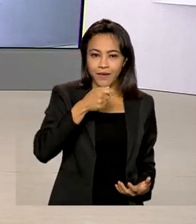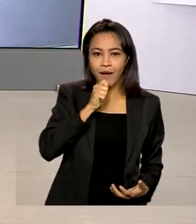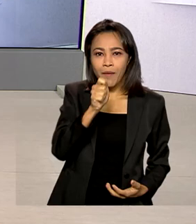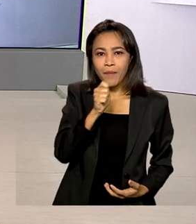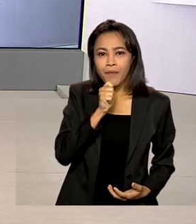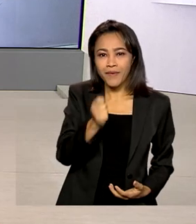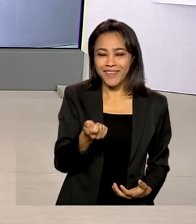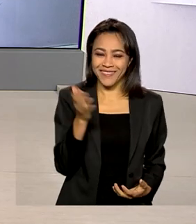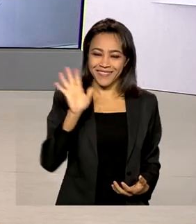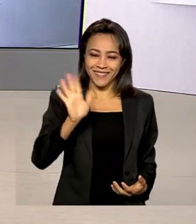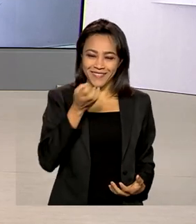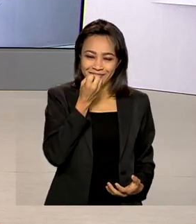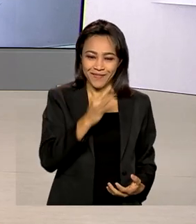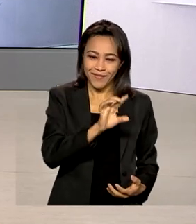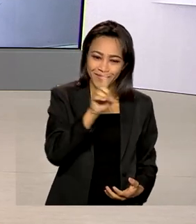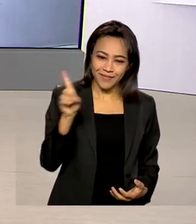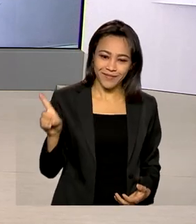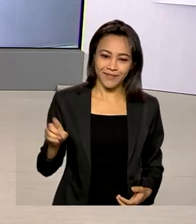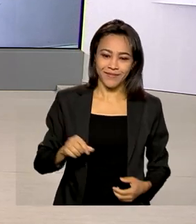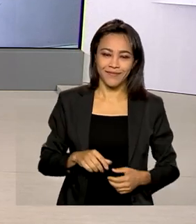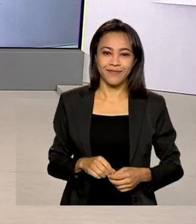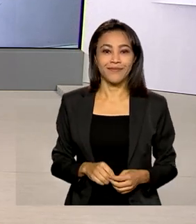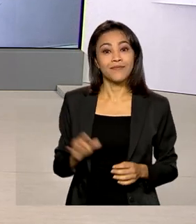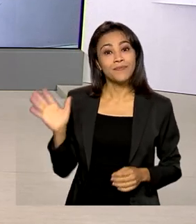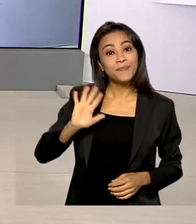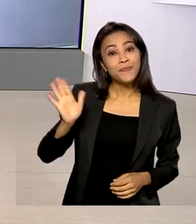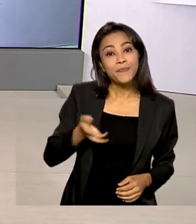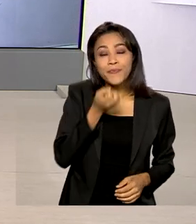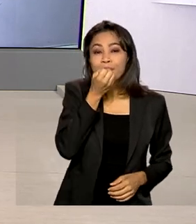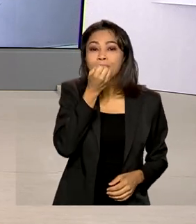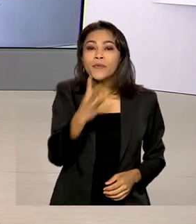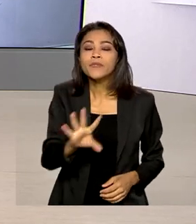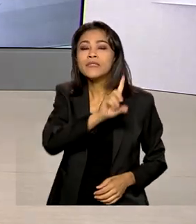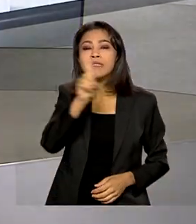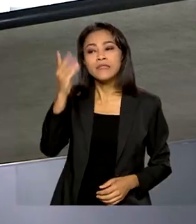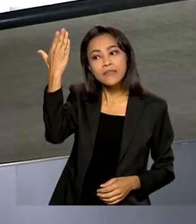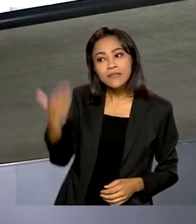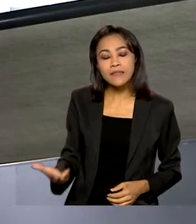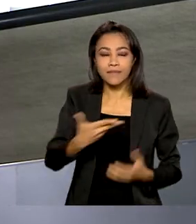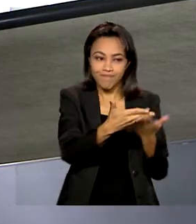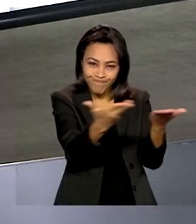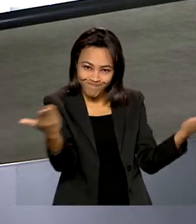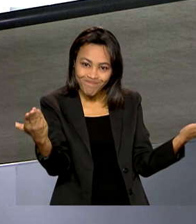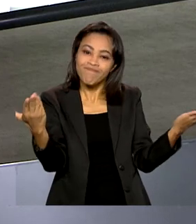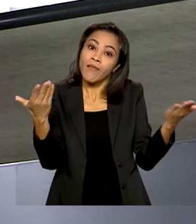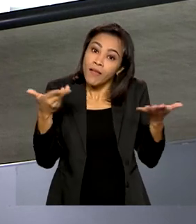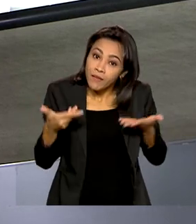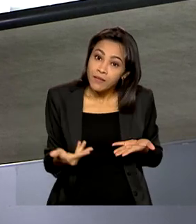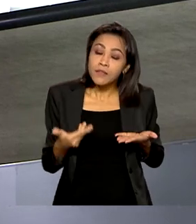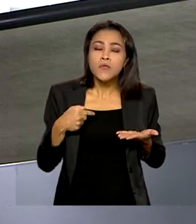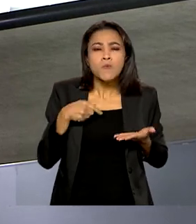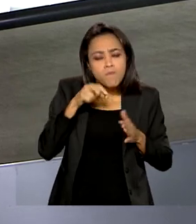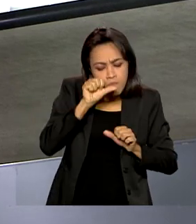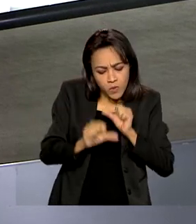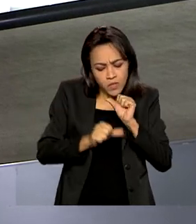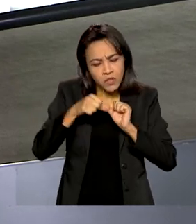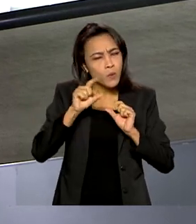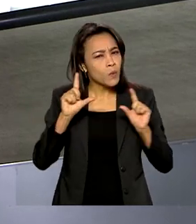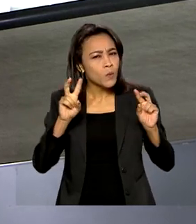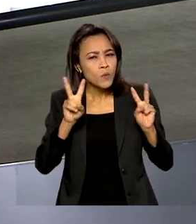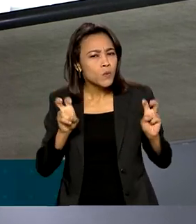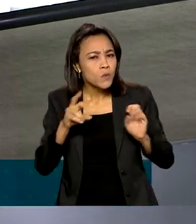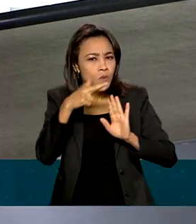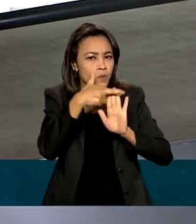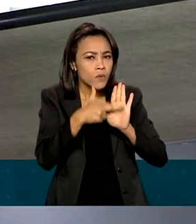Queiroz. Bom dia, Glauco. Olá, bom dia, Mari, bom dia a todos. É isso, e uma das mudanças está nos